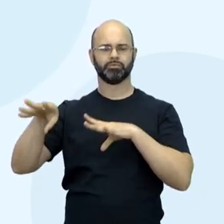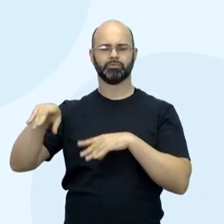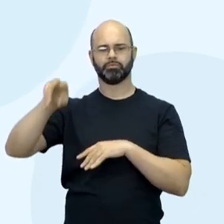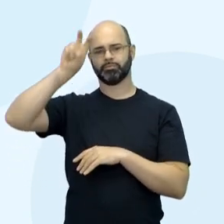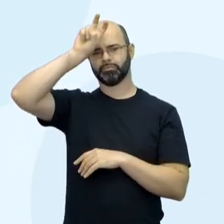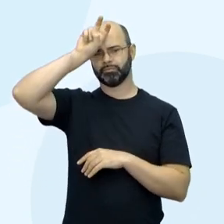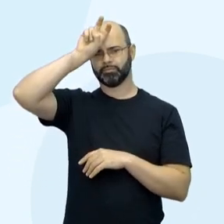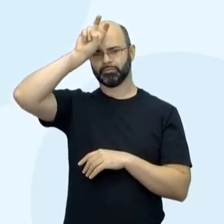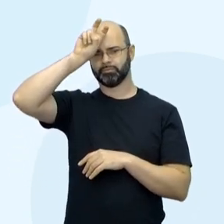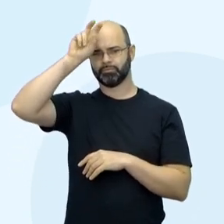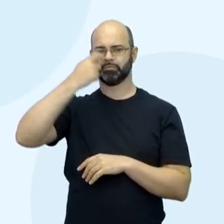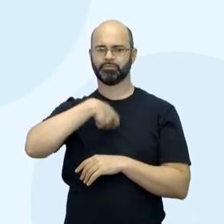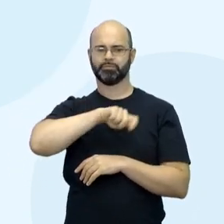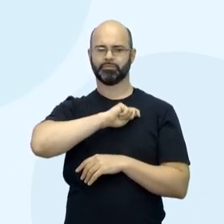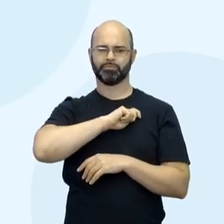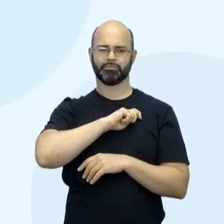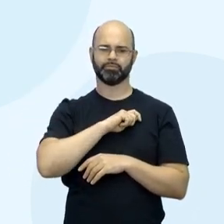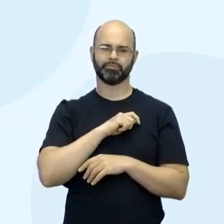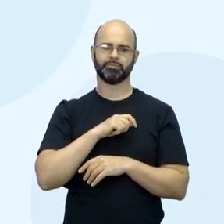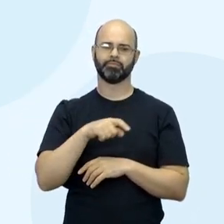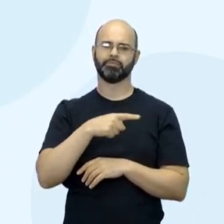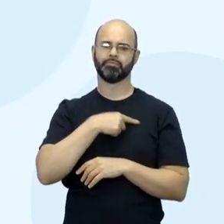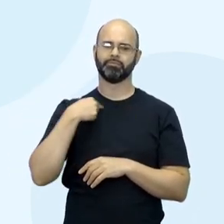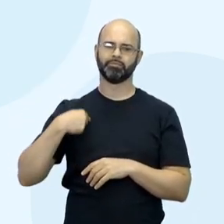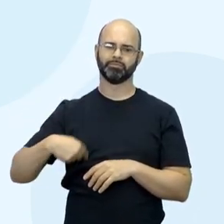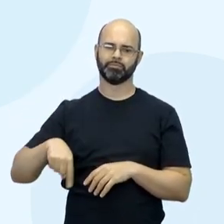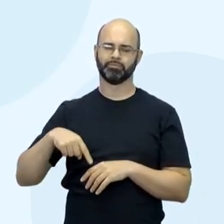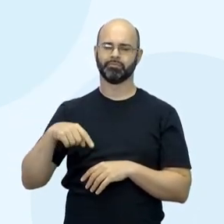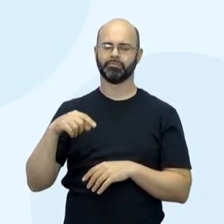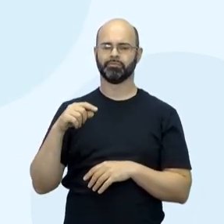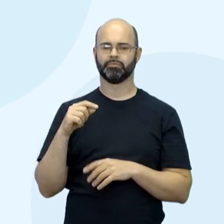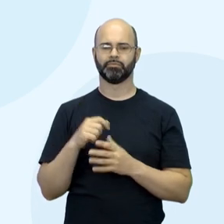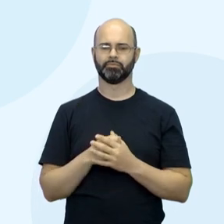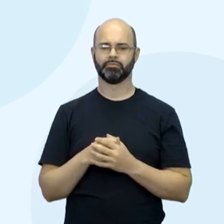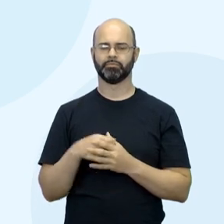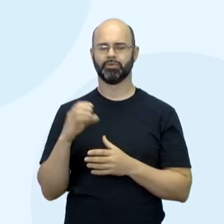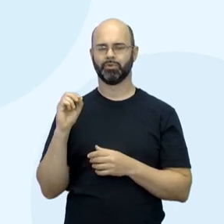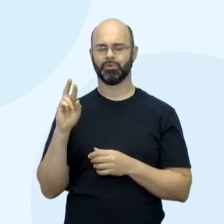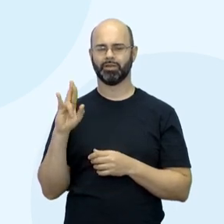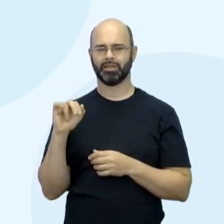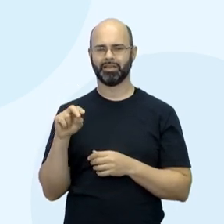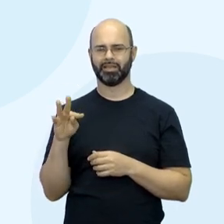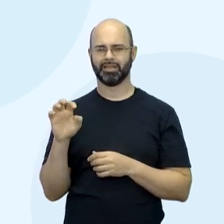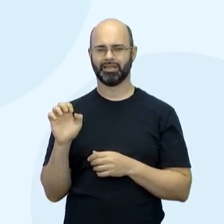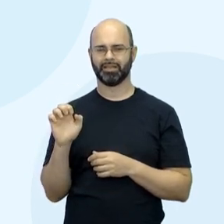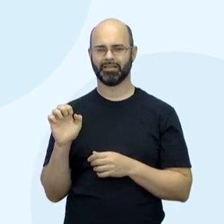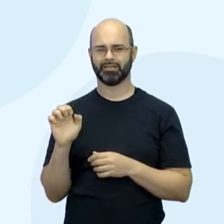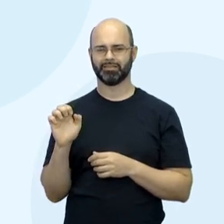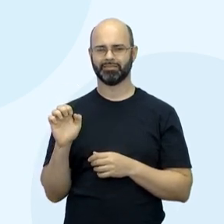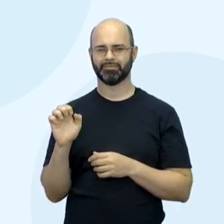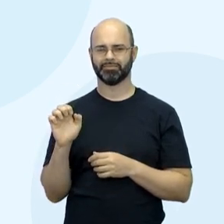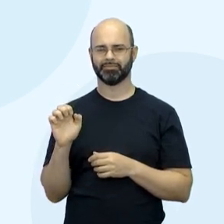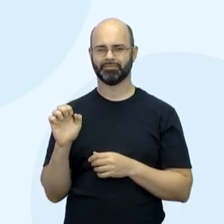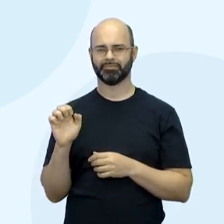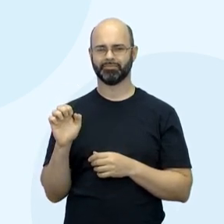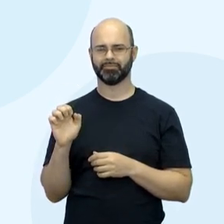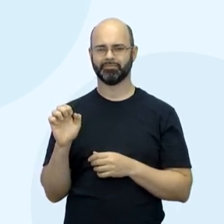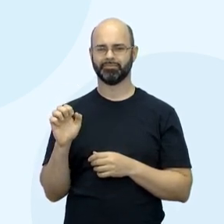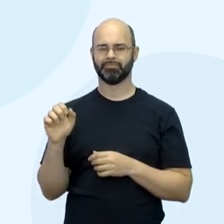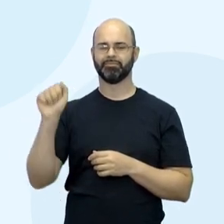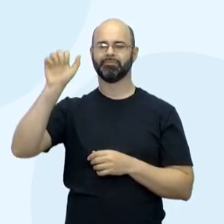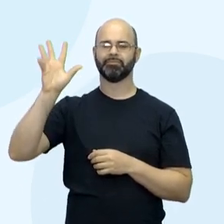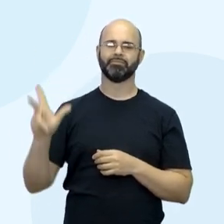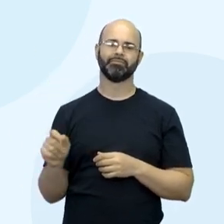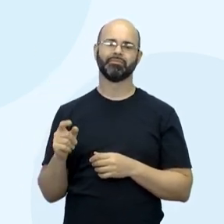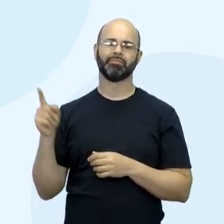Egito, Espanha, China, Oriente e África.